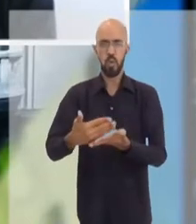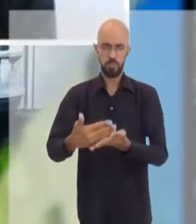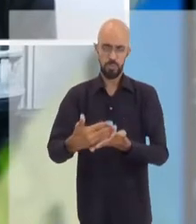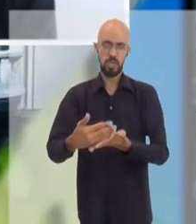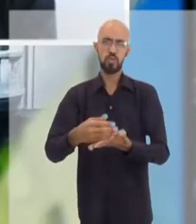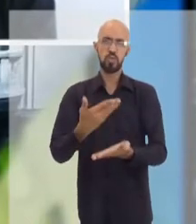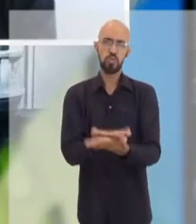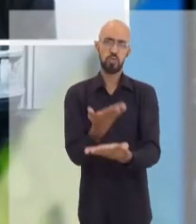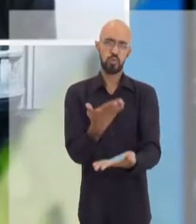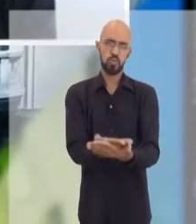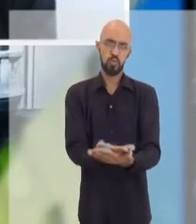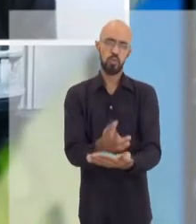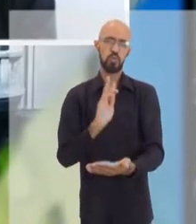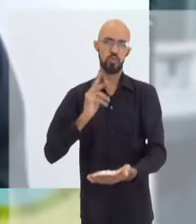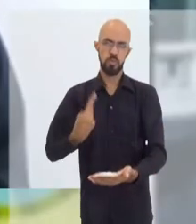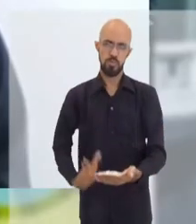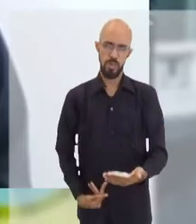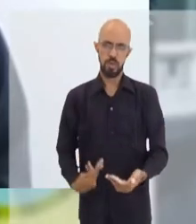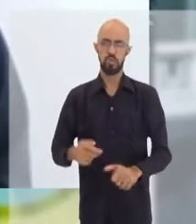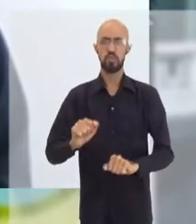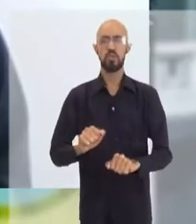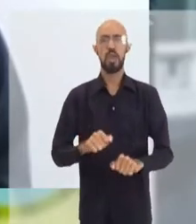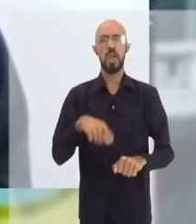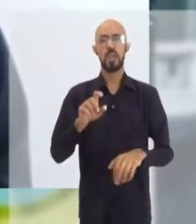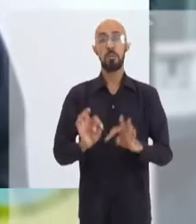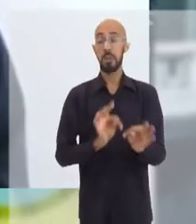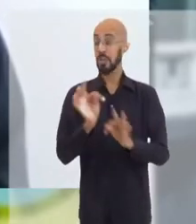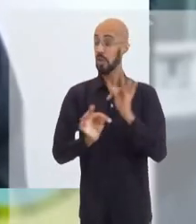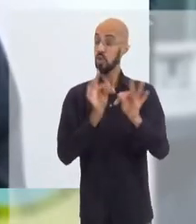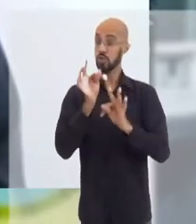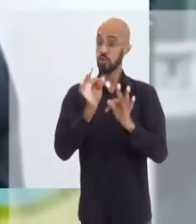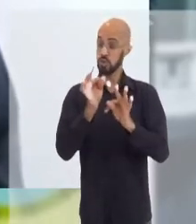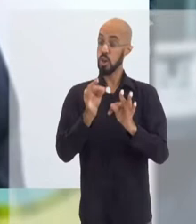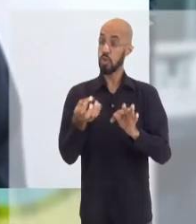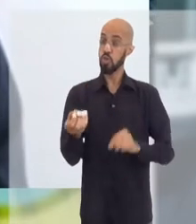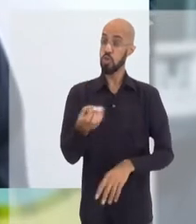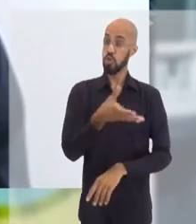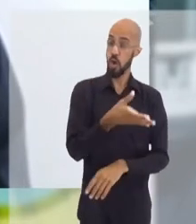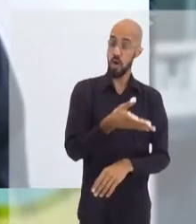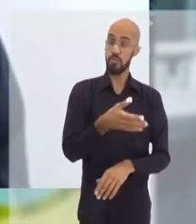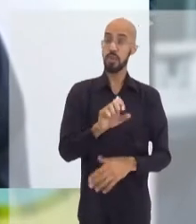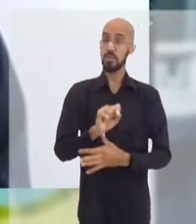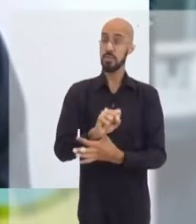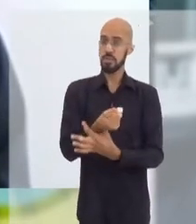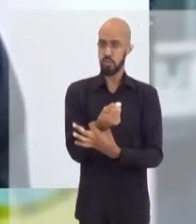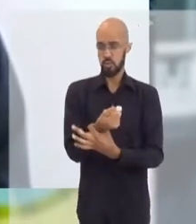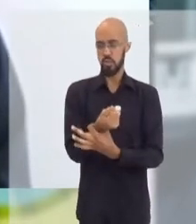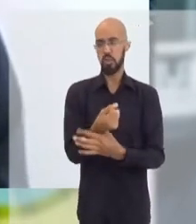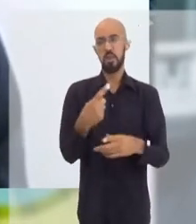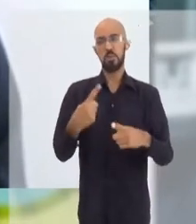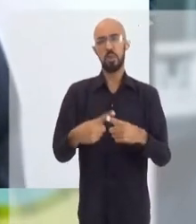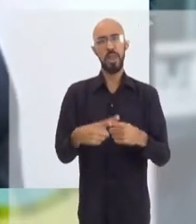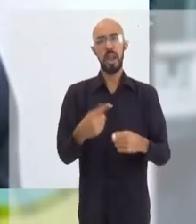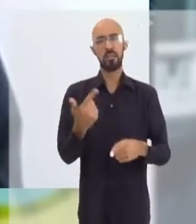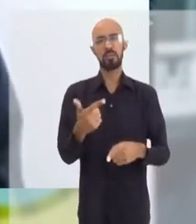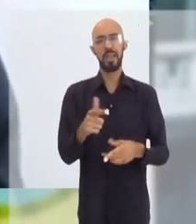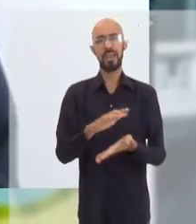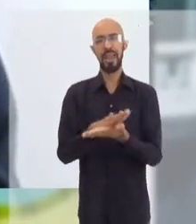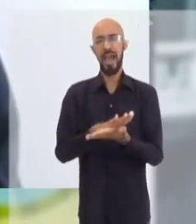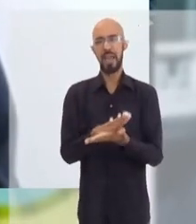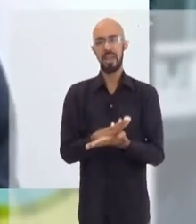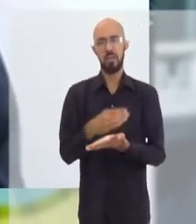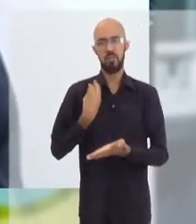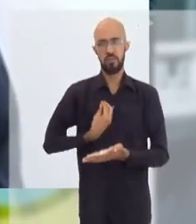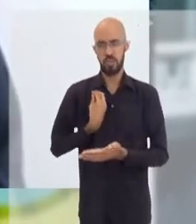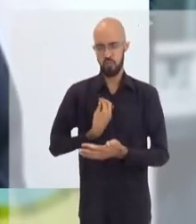seres humanos. Uma vacina que usa uma tecnologia muito moderna e muito segura, porque ela não tem nada vivo, não é uma vacina que